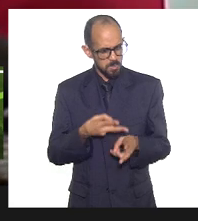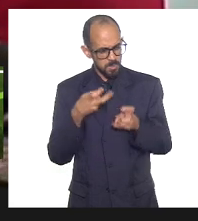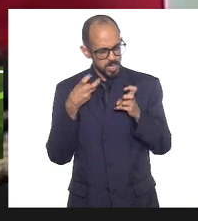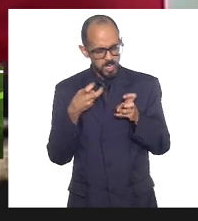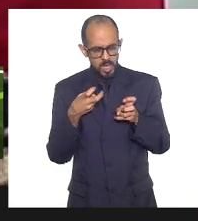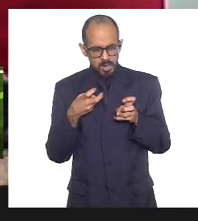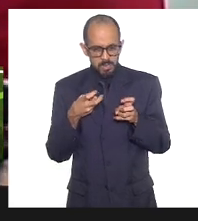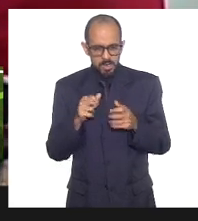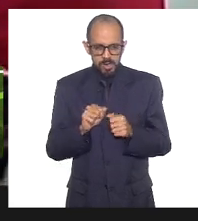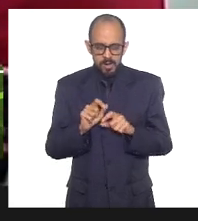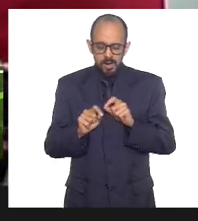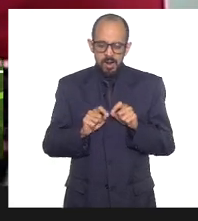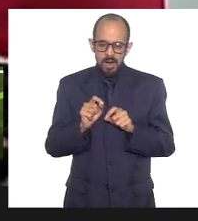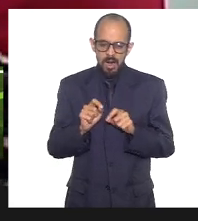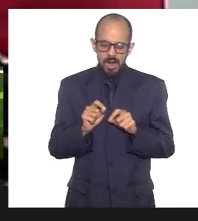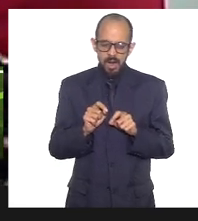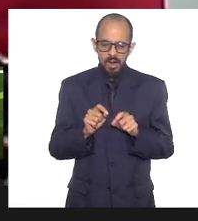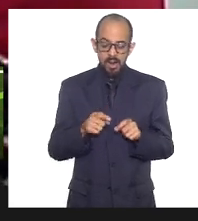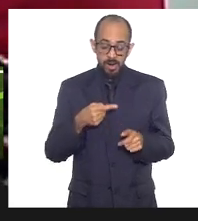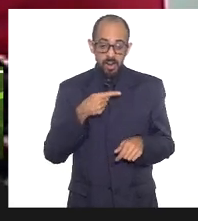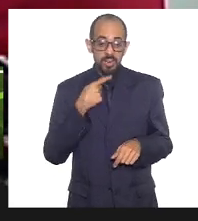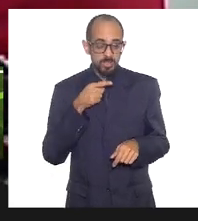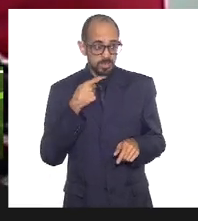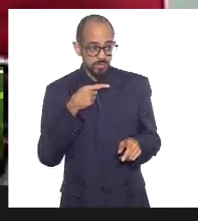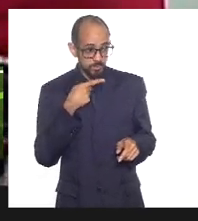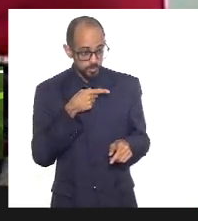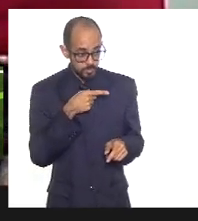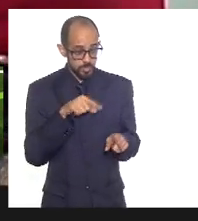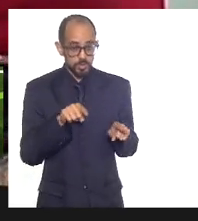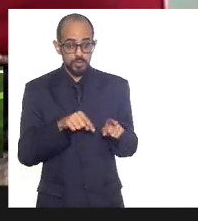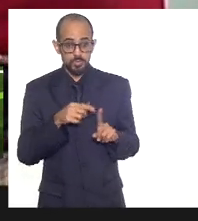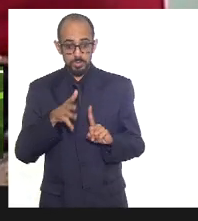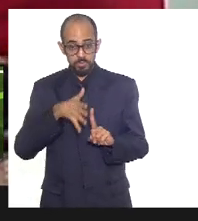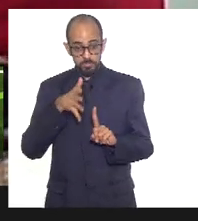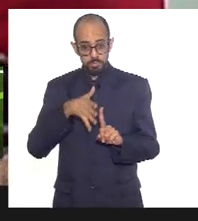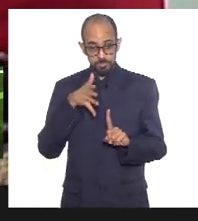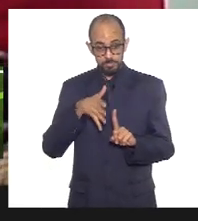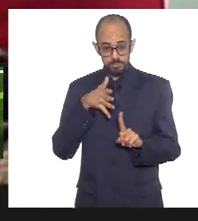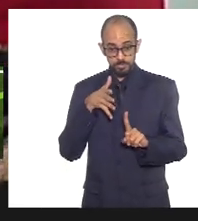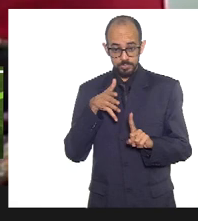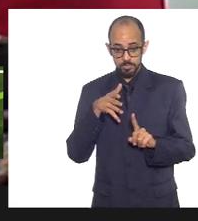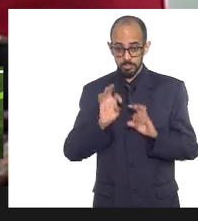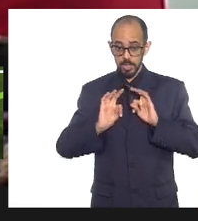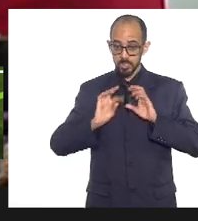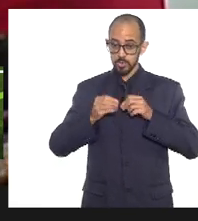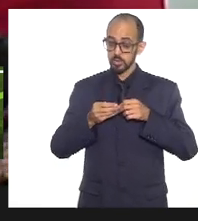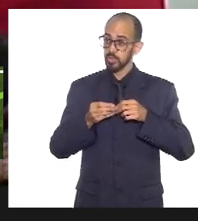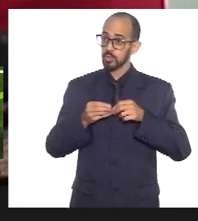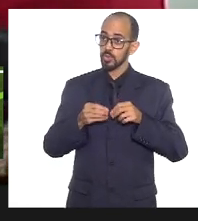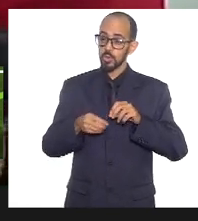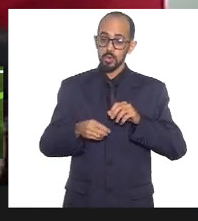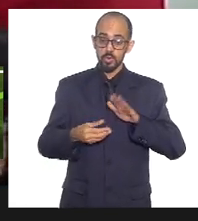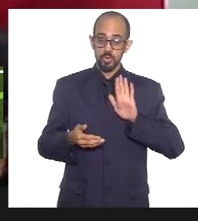que esse questionamento foi trazido aos debates para as candidaturas às prefeituras municipais.